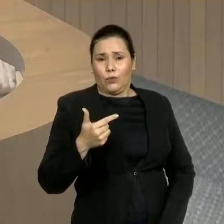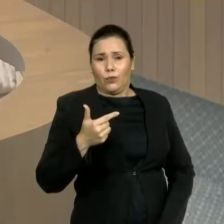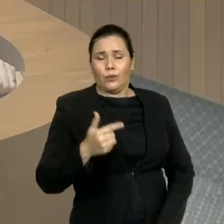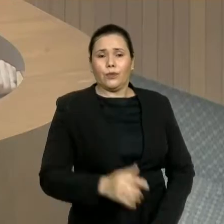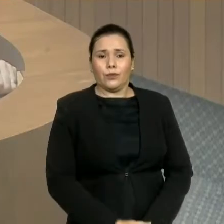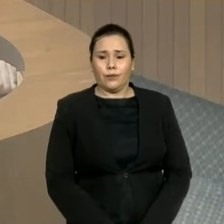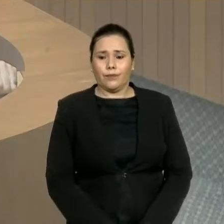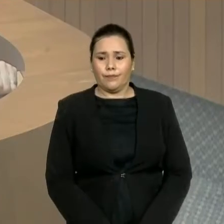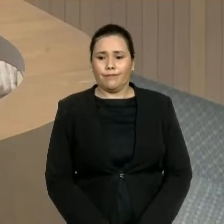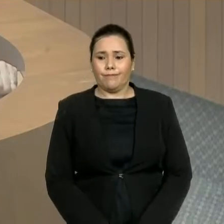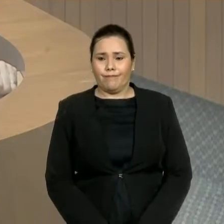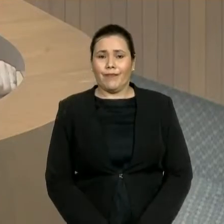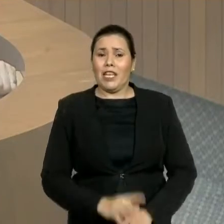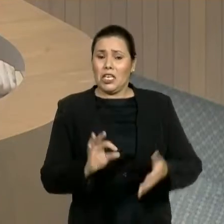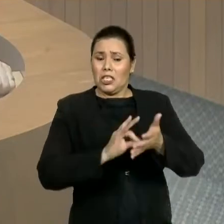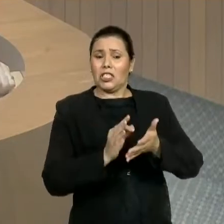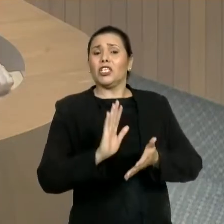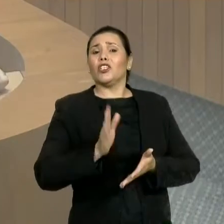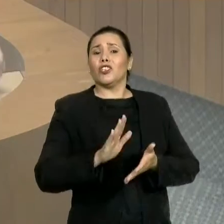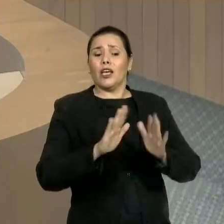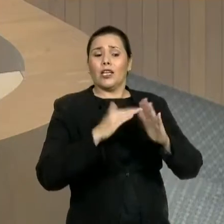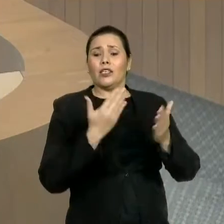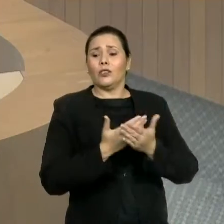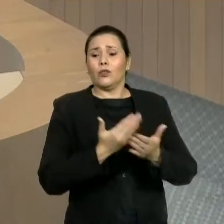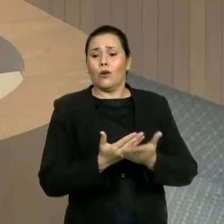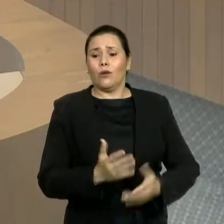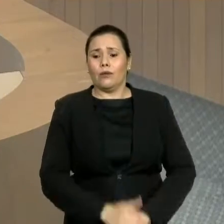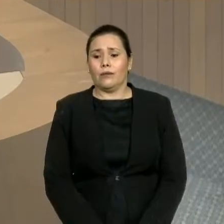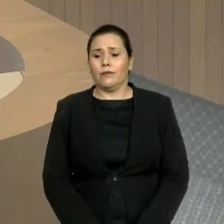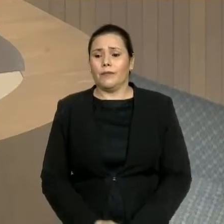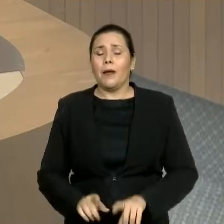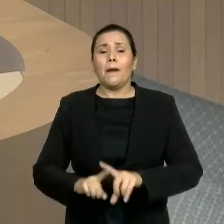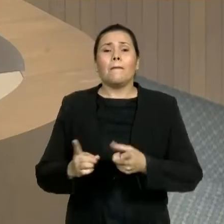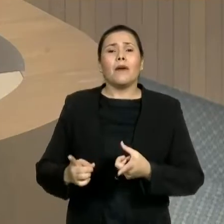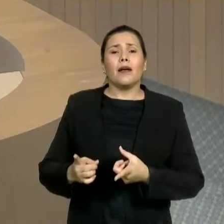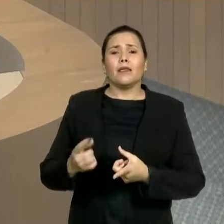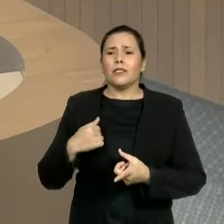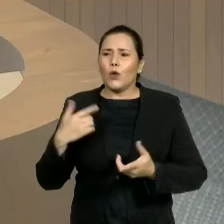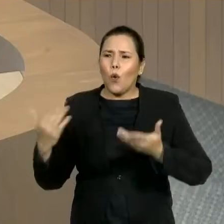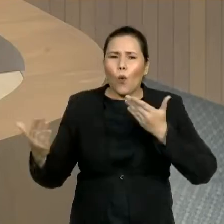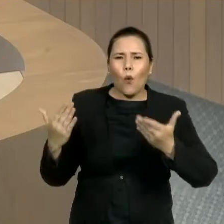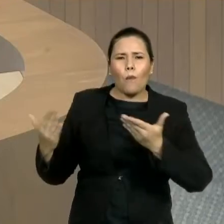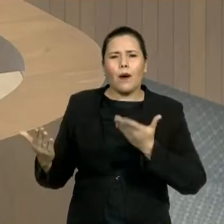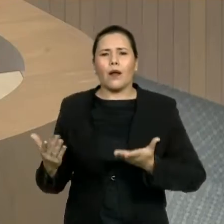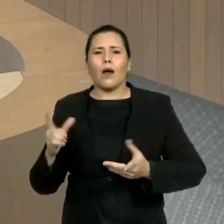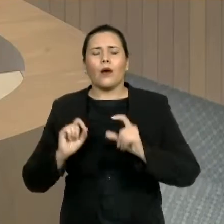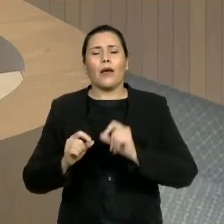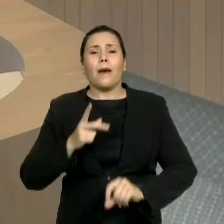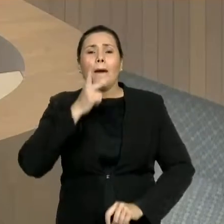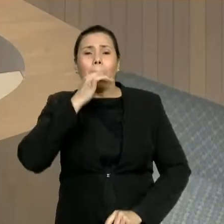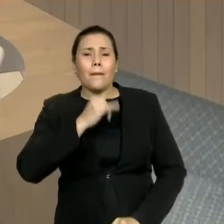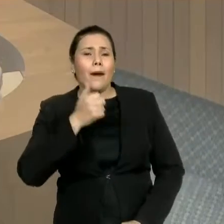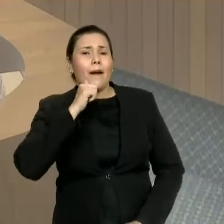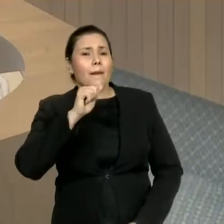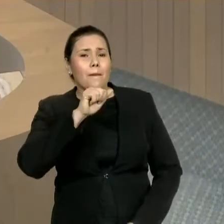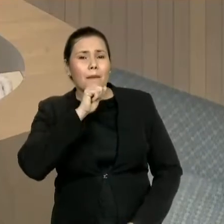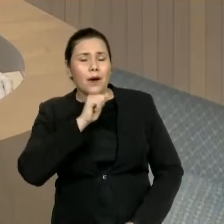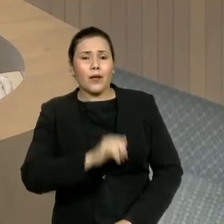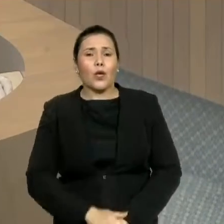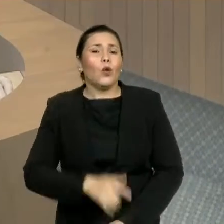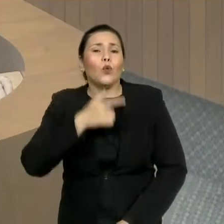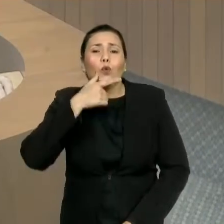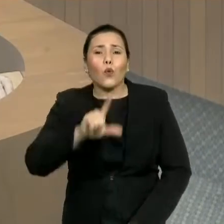O problema é o número de pais e de mães que não conseguem colocar seus filhos com acesso ao básico,